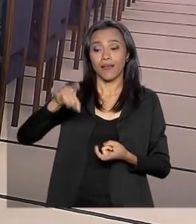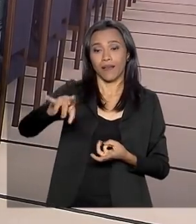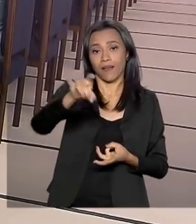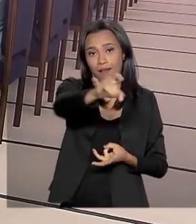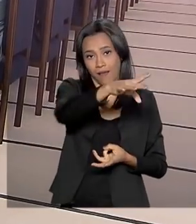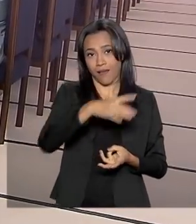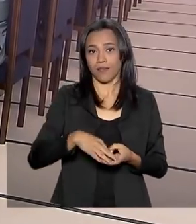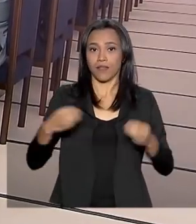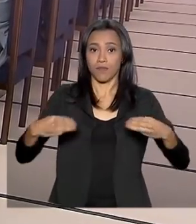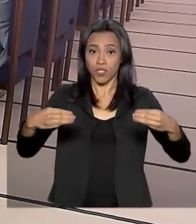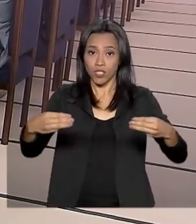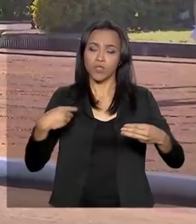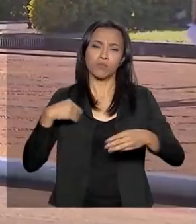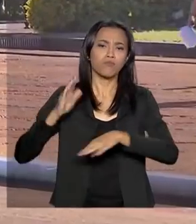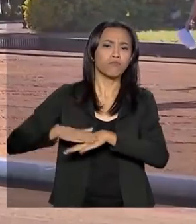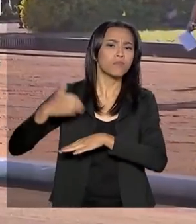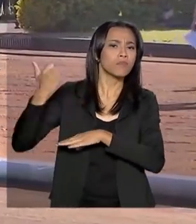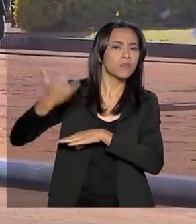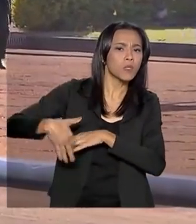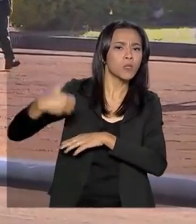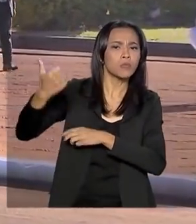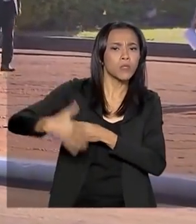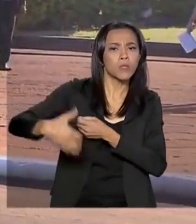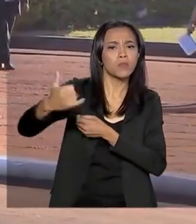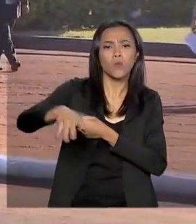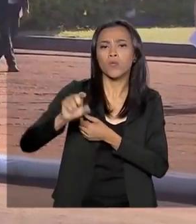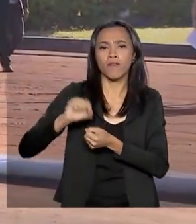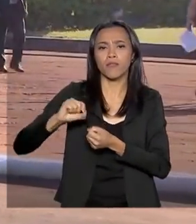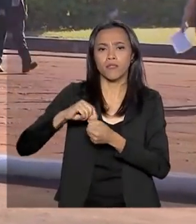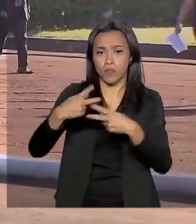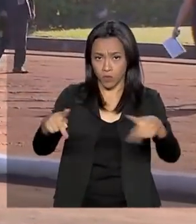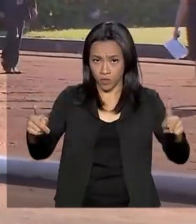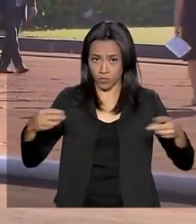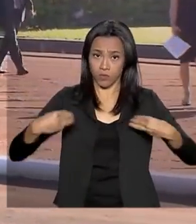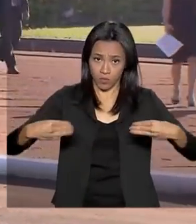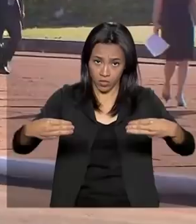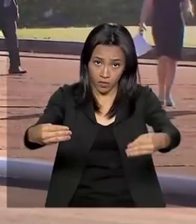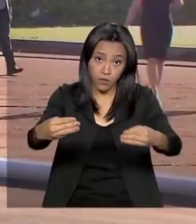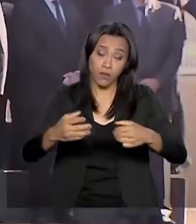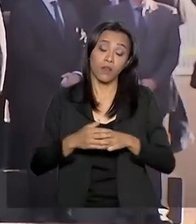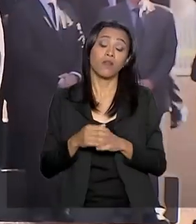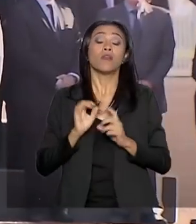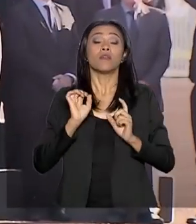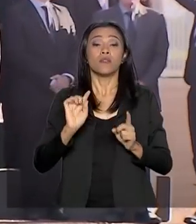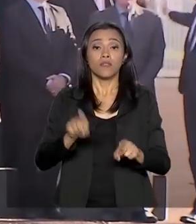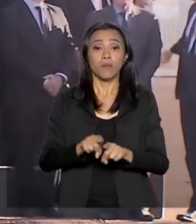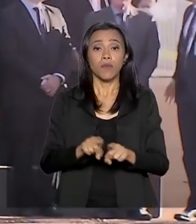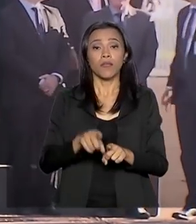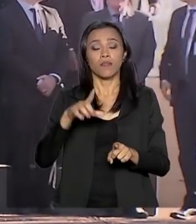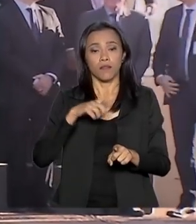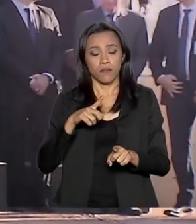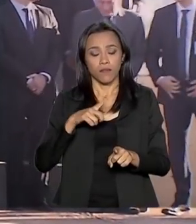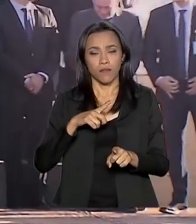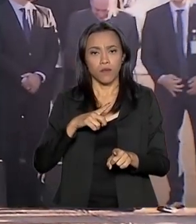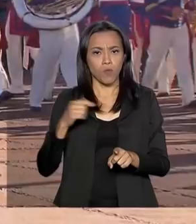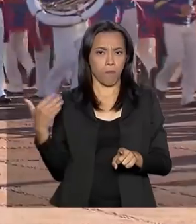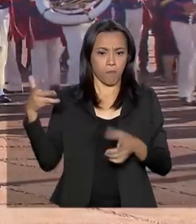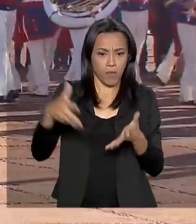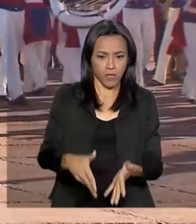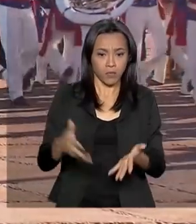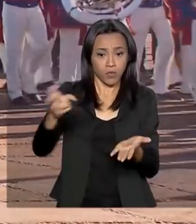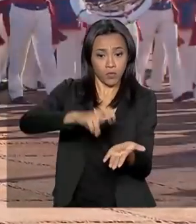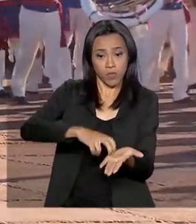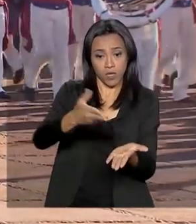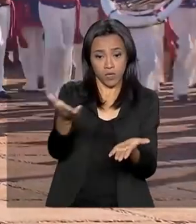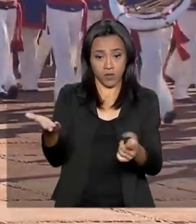fez uma prestação de contas. E antes de comandar essa reunião do Conselho de Governo, o presidente Jair Bolsonaro participou nesta